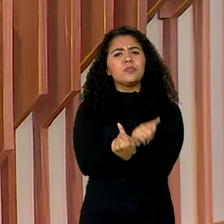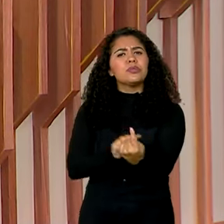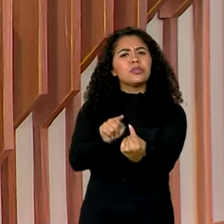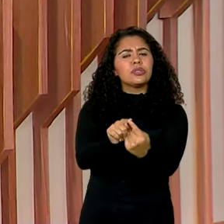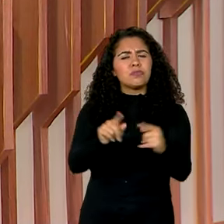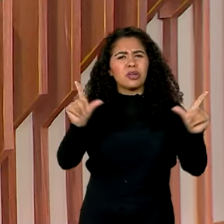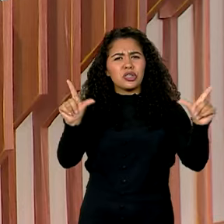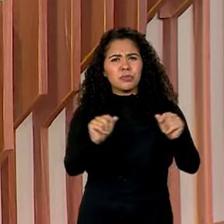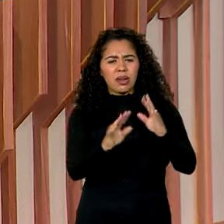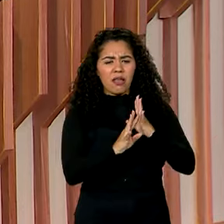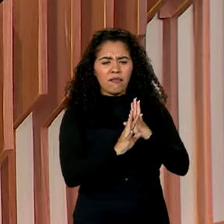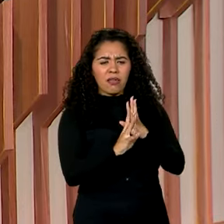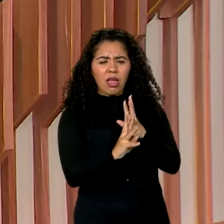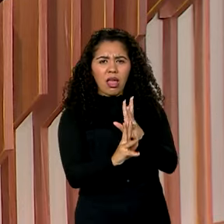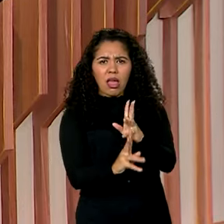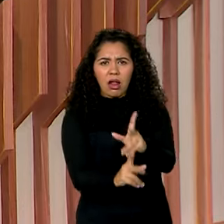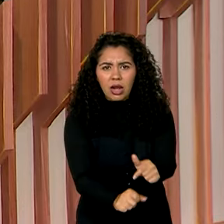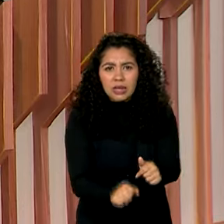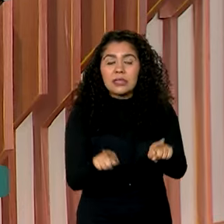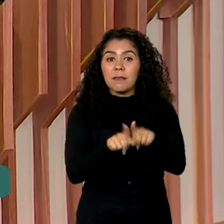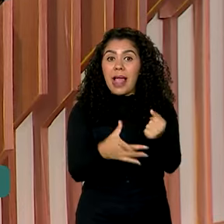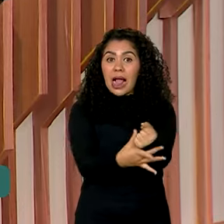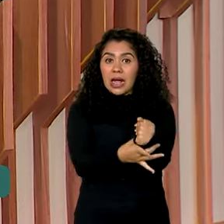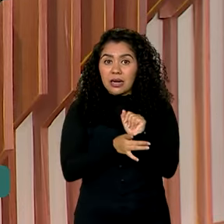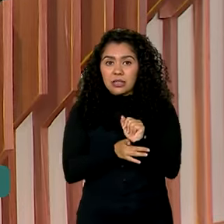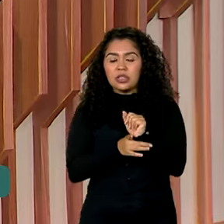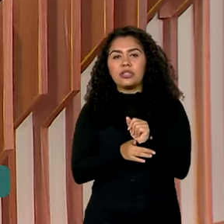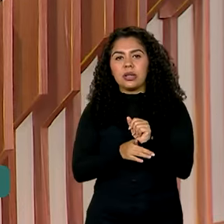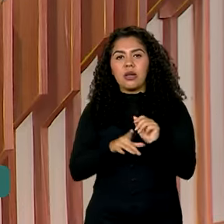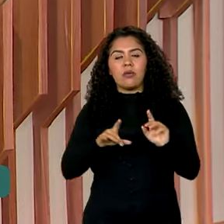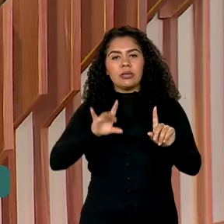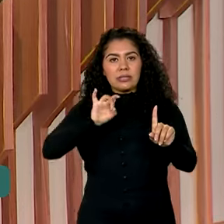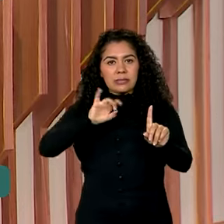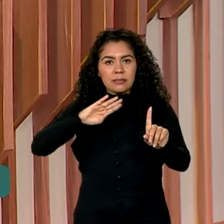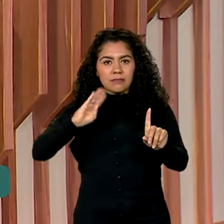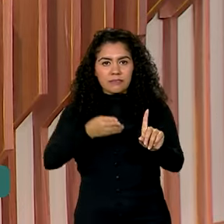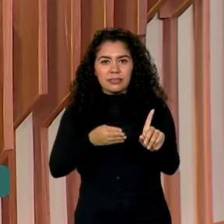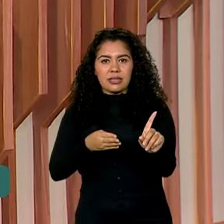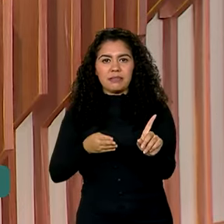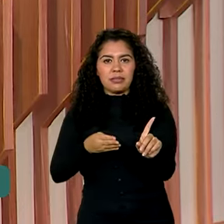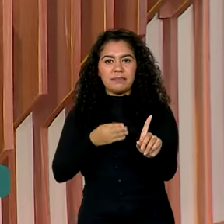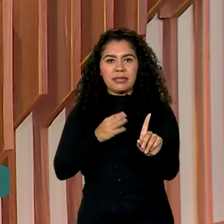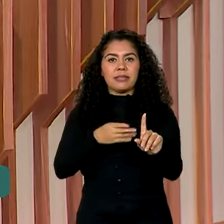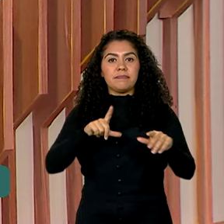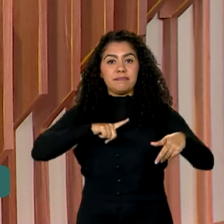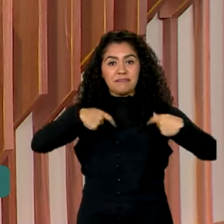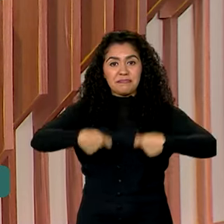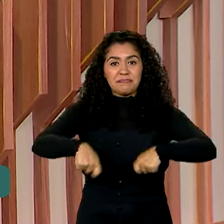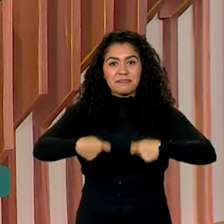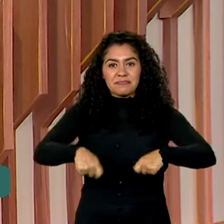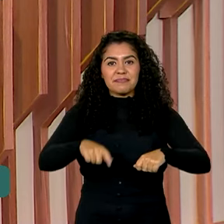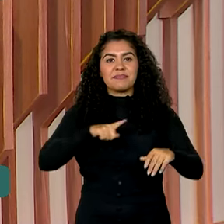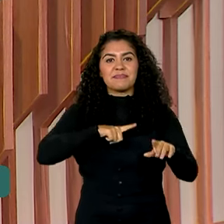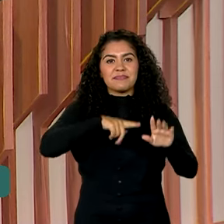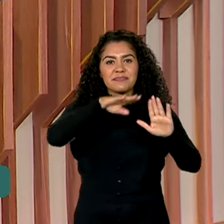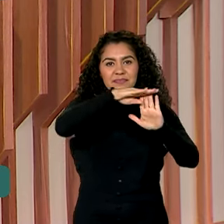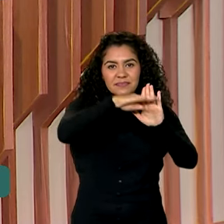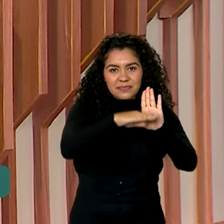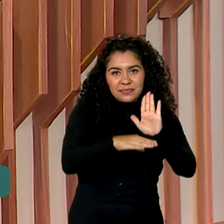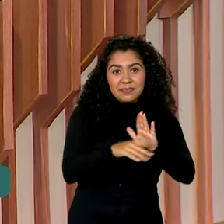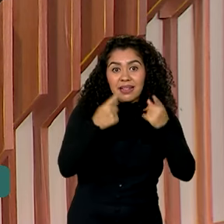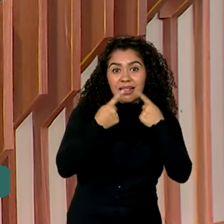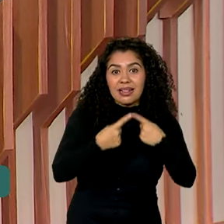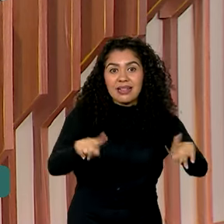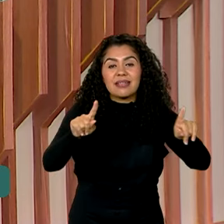reduzir filas e garantir o atendimento especializado. De acordo com as necessidades de cada paciente, foi lançado o